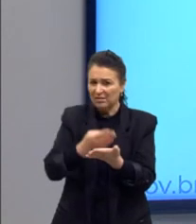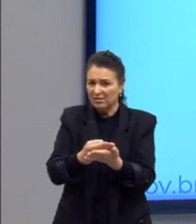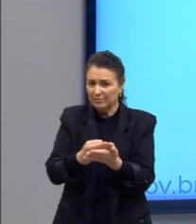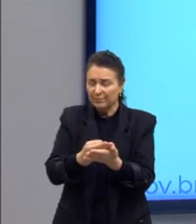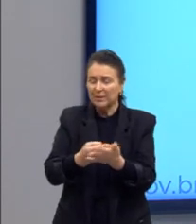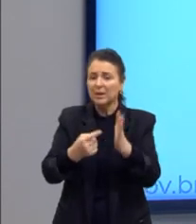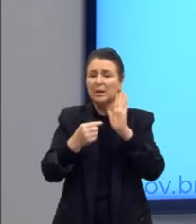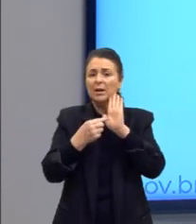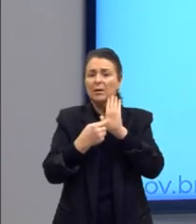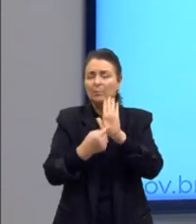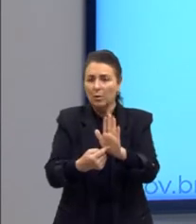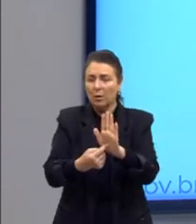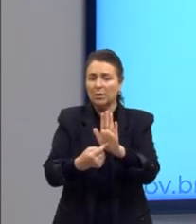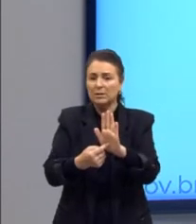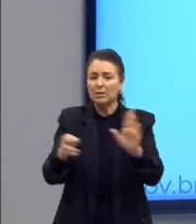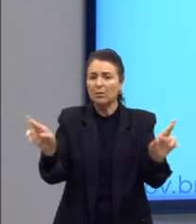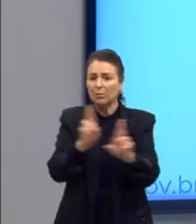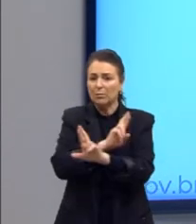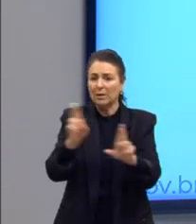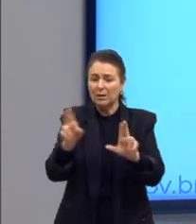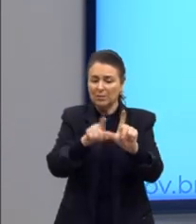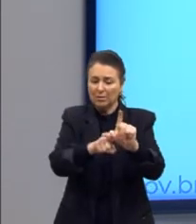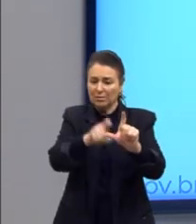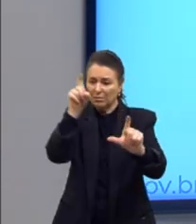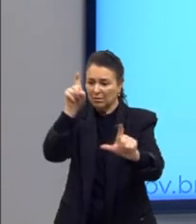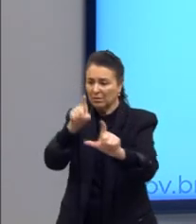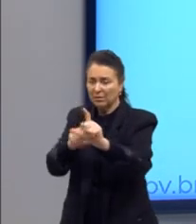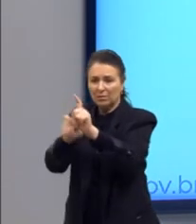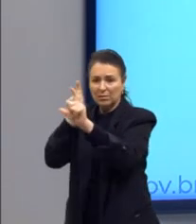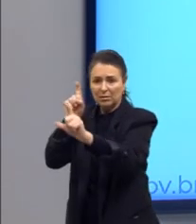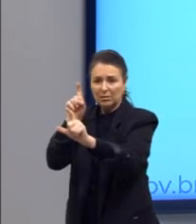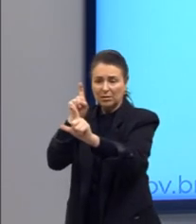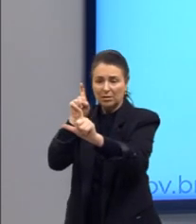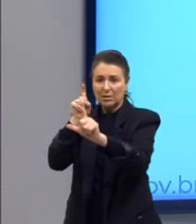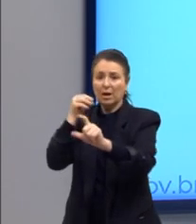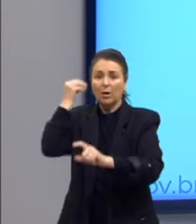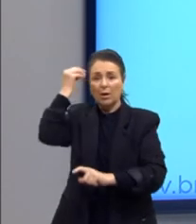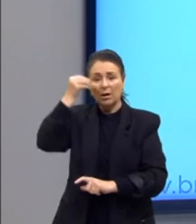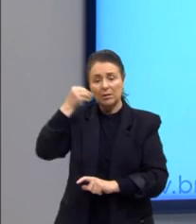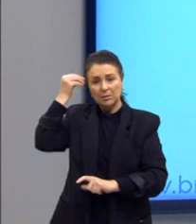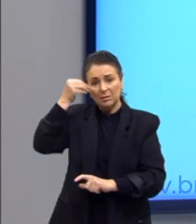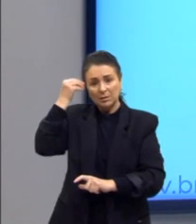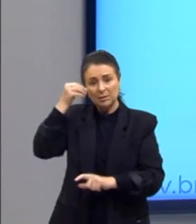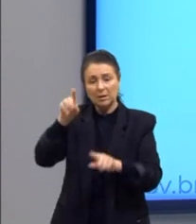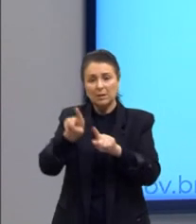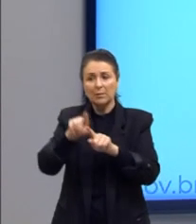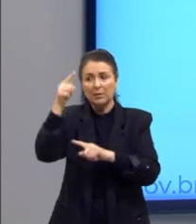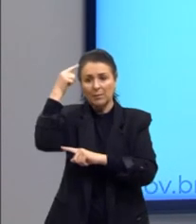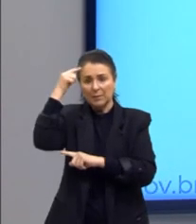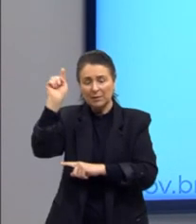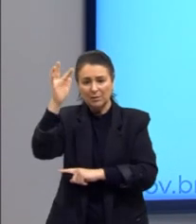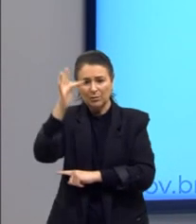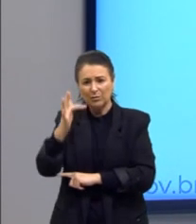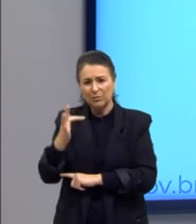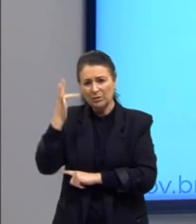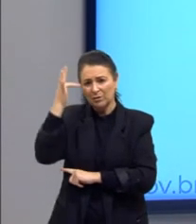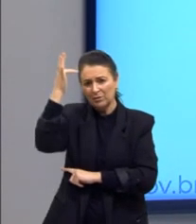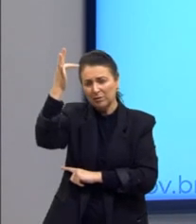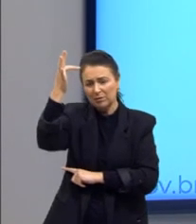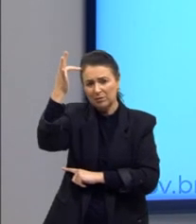Revelam a relação de interdependência entre os dados da experiência e a reflexão filosófica.